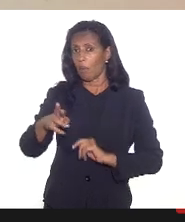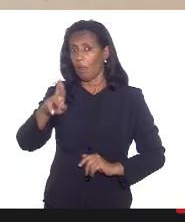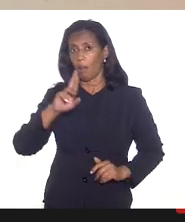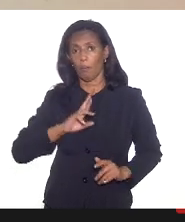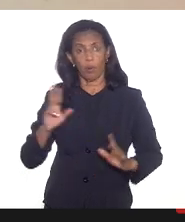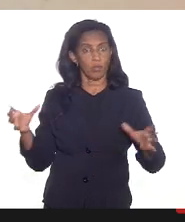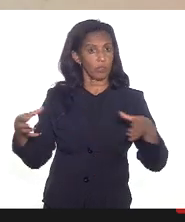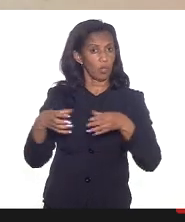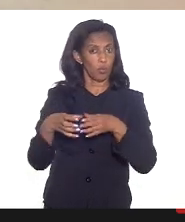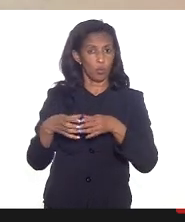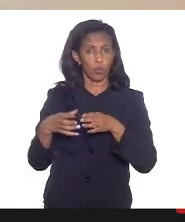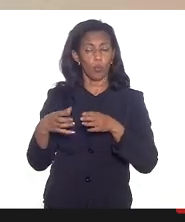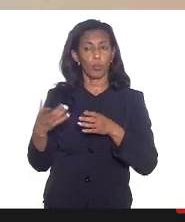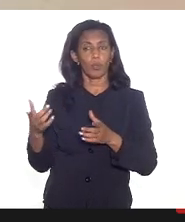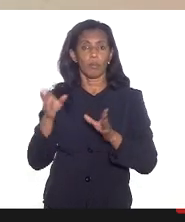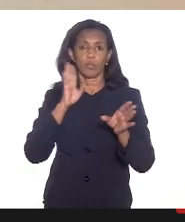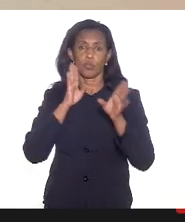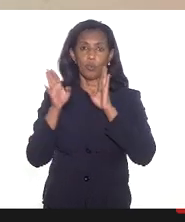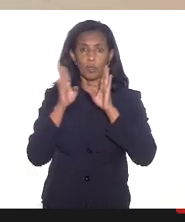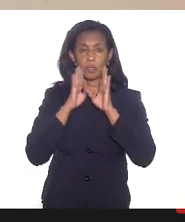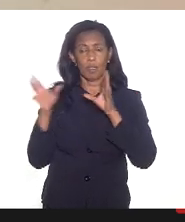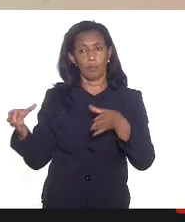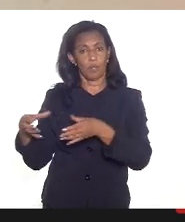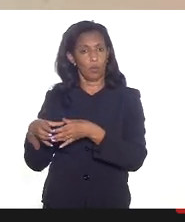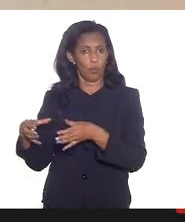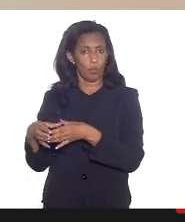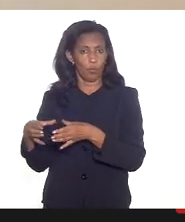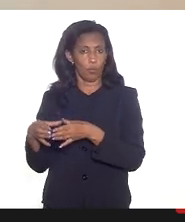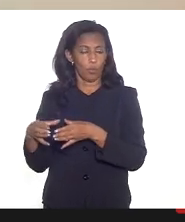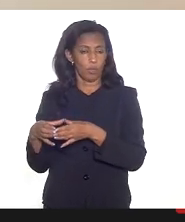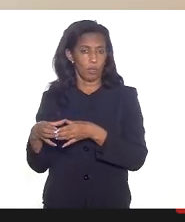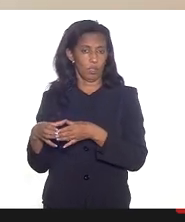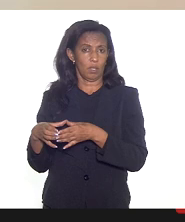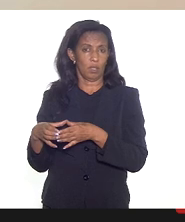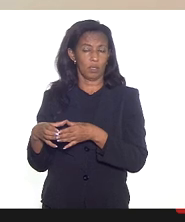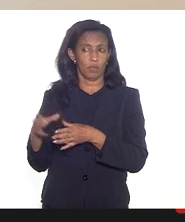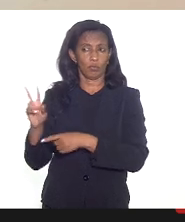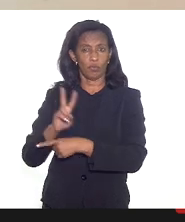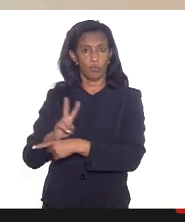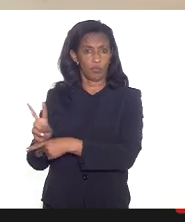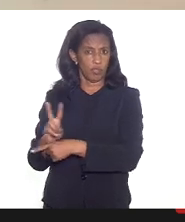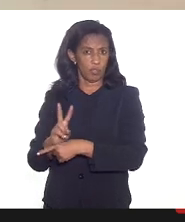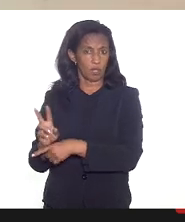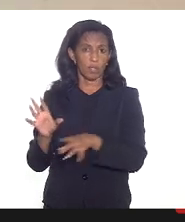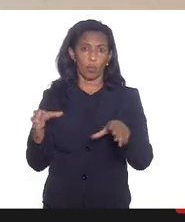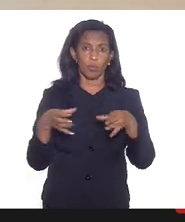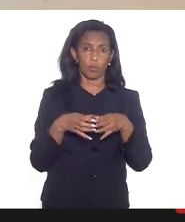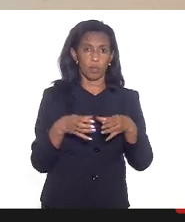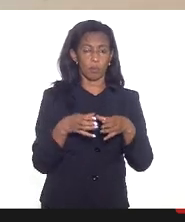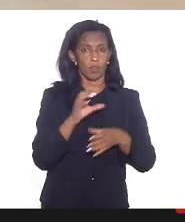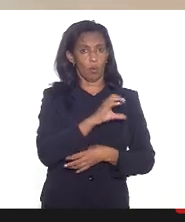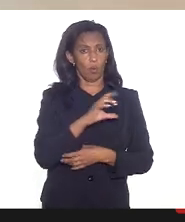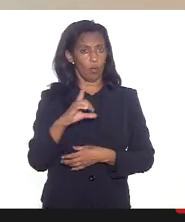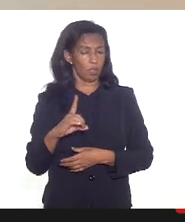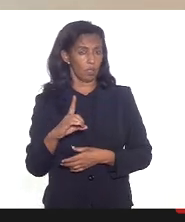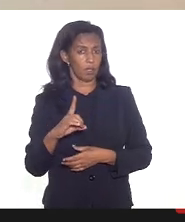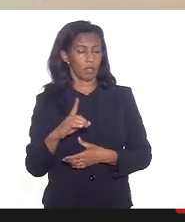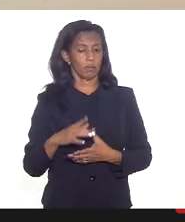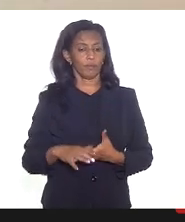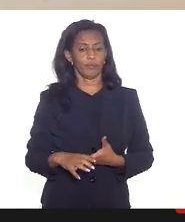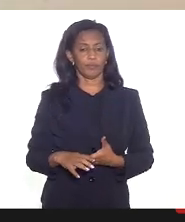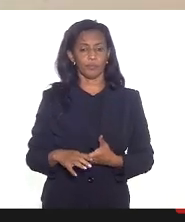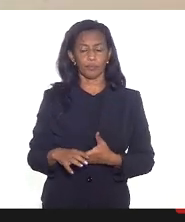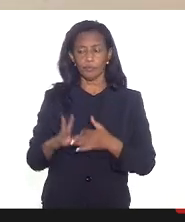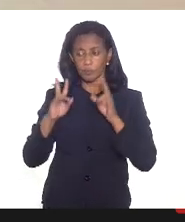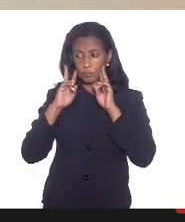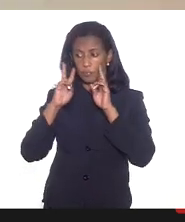grupos de whatsapp tanto das coordenações de vigilância epidemiológica como das equipes de coordenação de